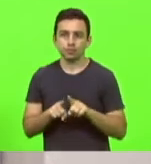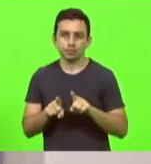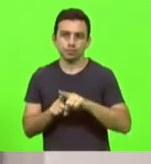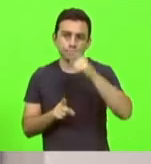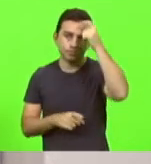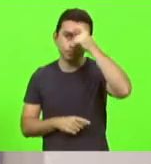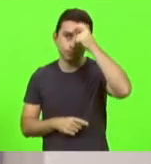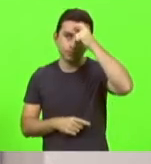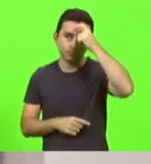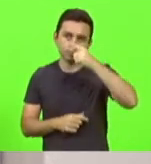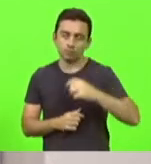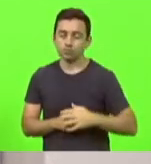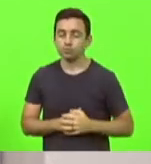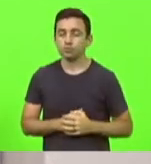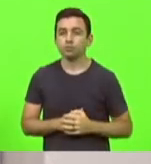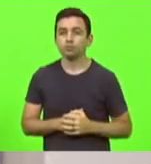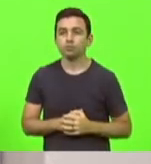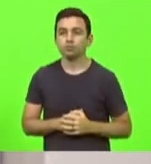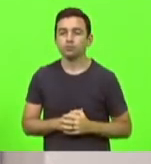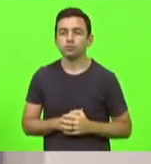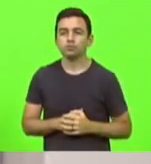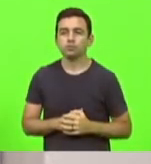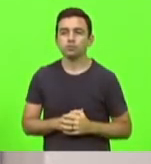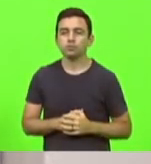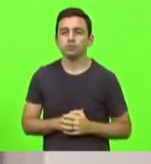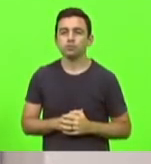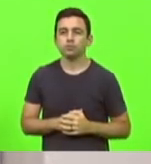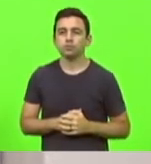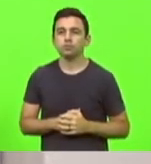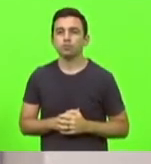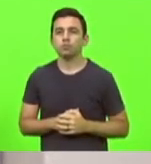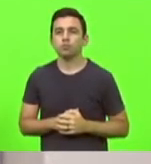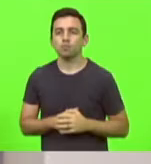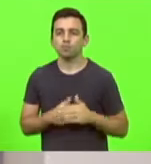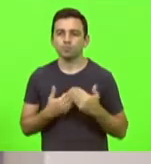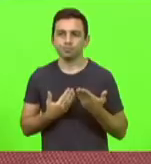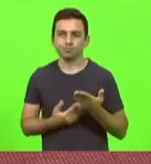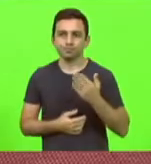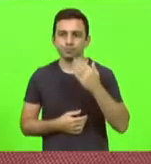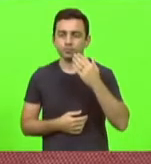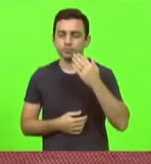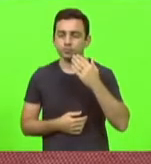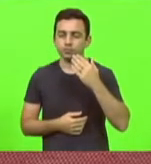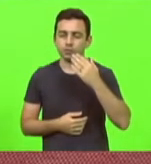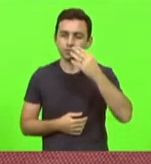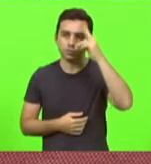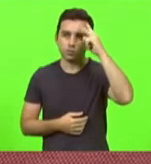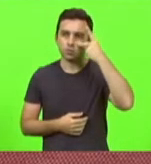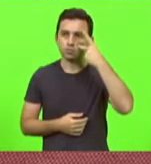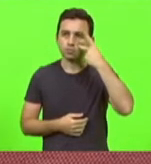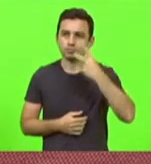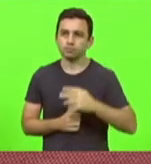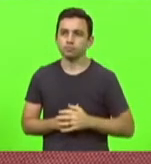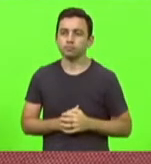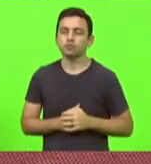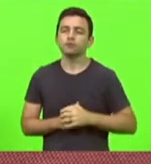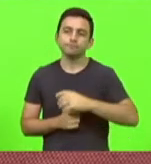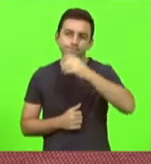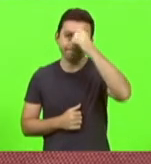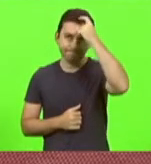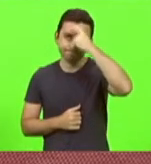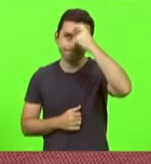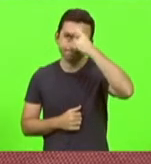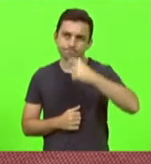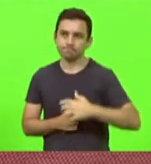Obrigado, deputado. Como vota o deputado Milton Obos? Maurício Scudillac.